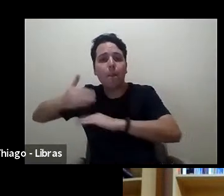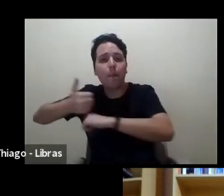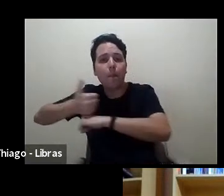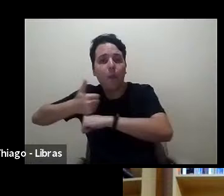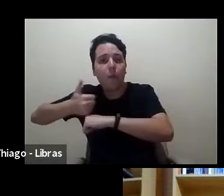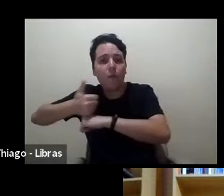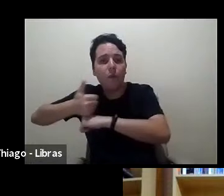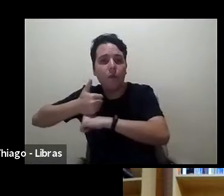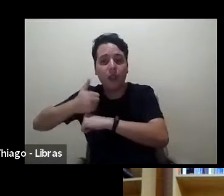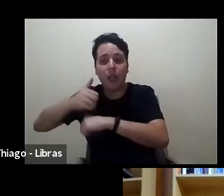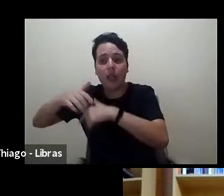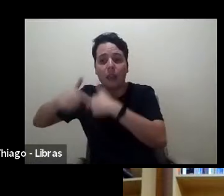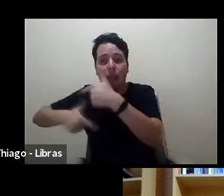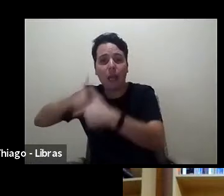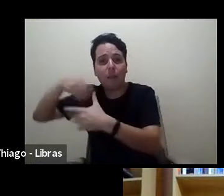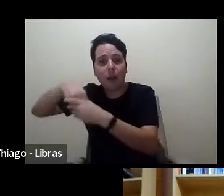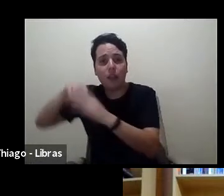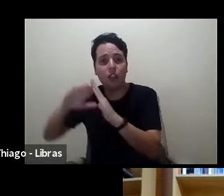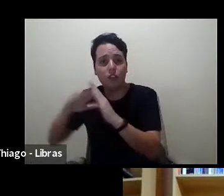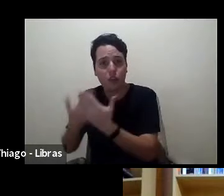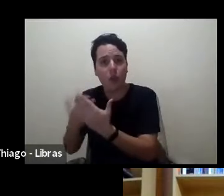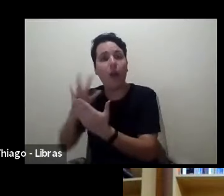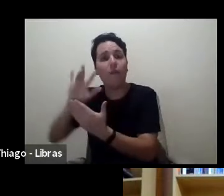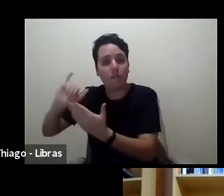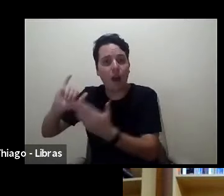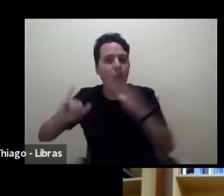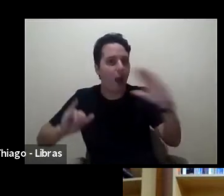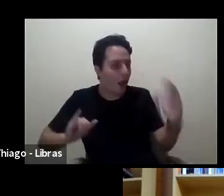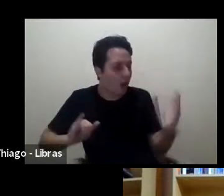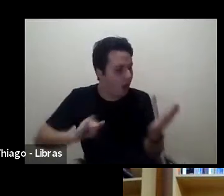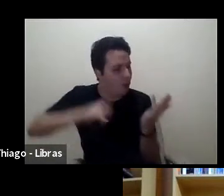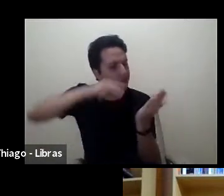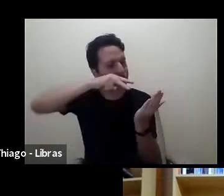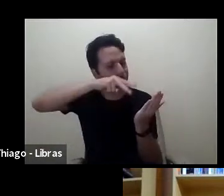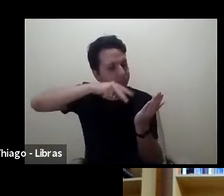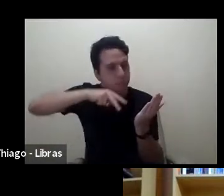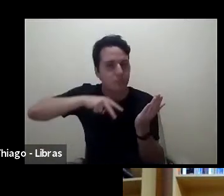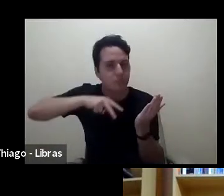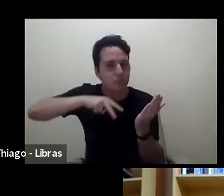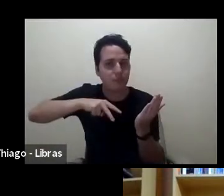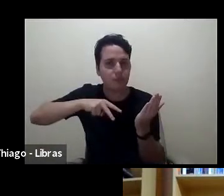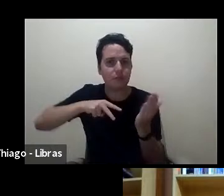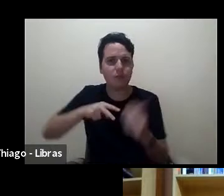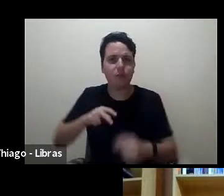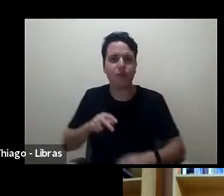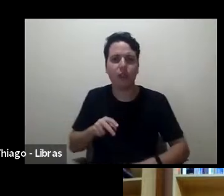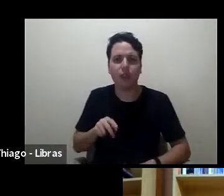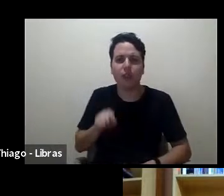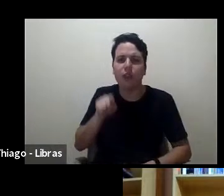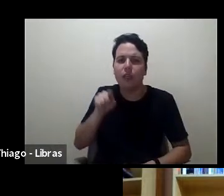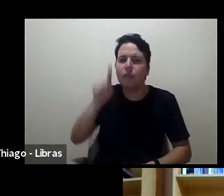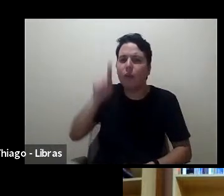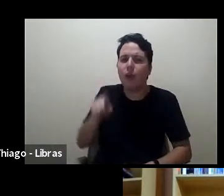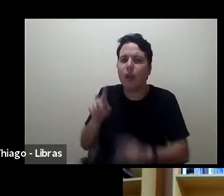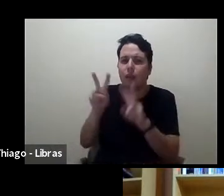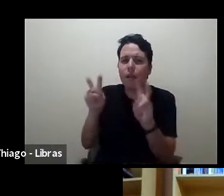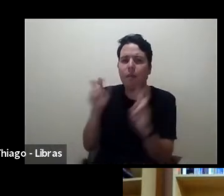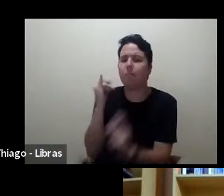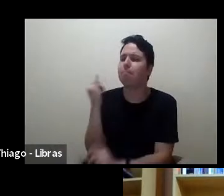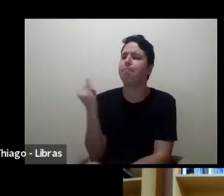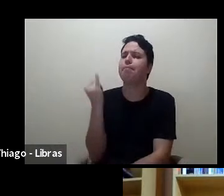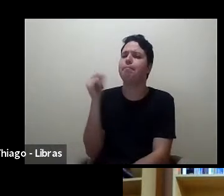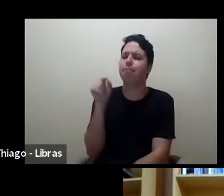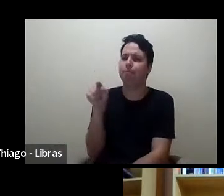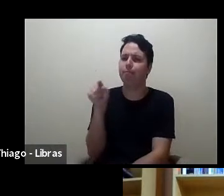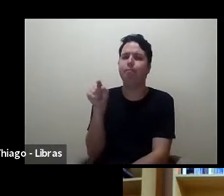atuando nas escolas. Isso parece um ponto importantíssimo. Sim, os